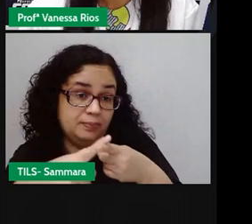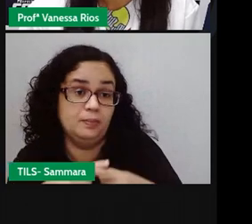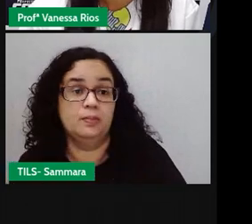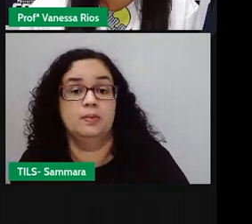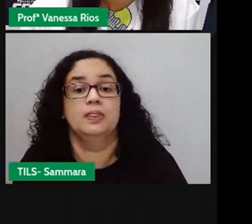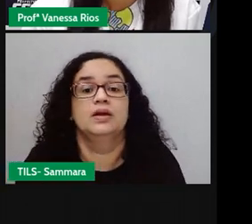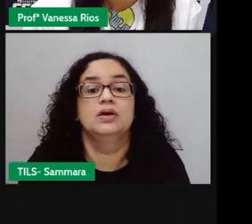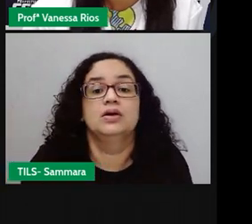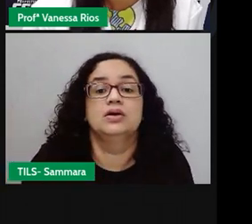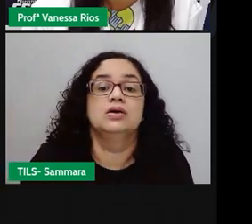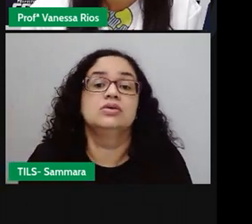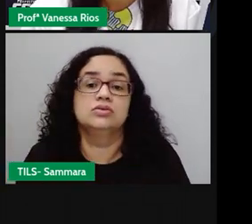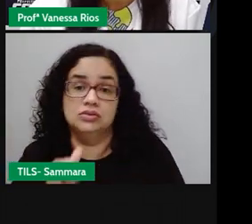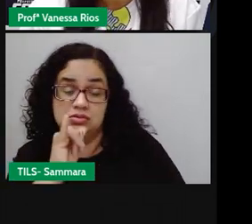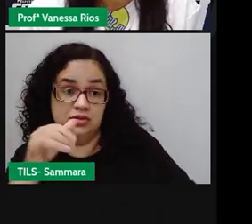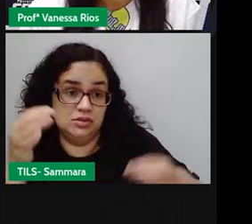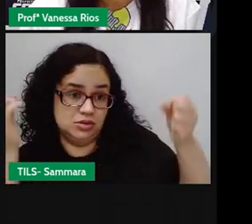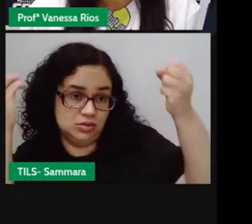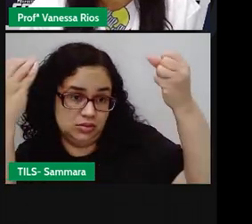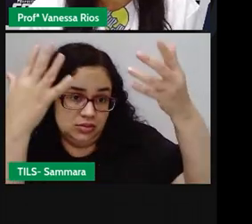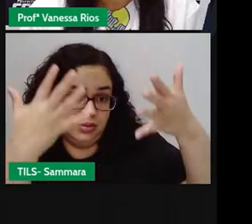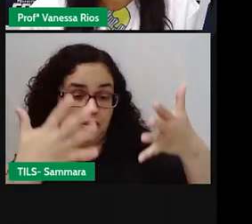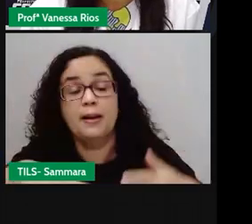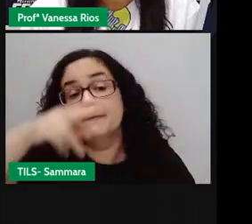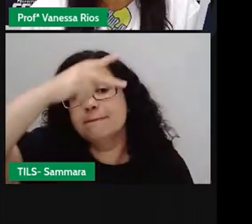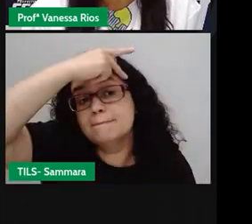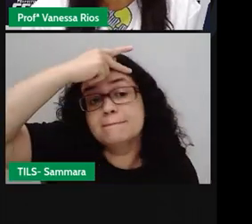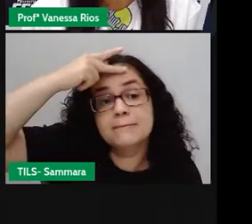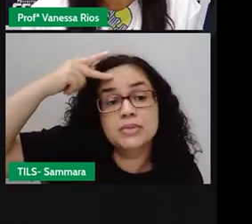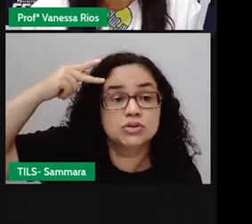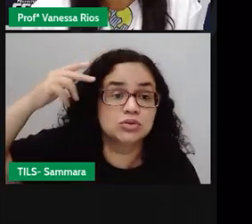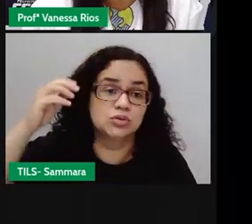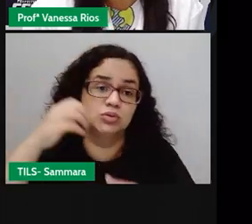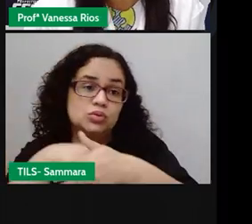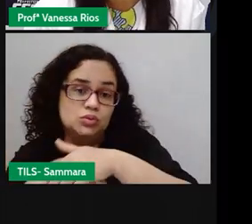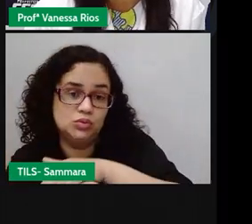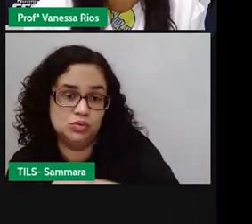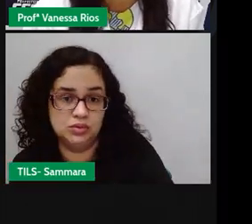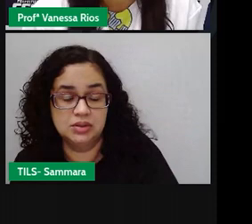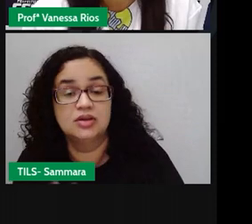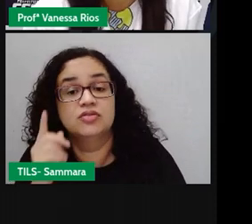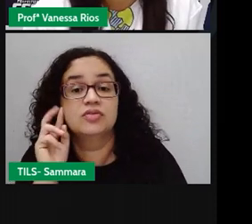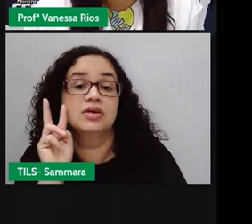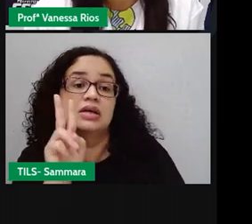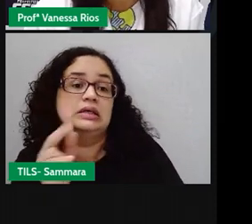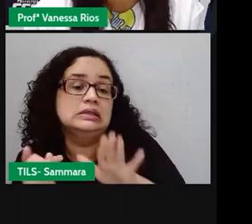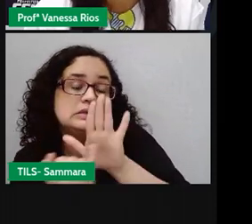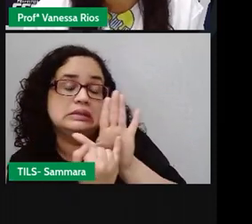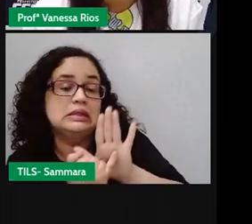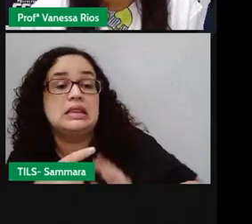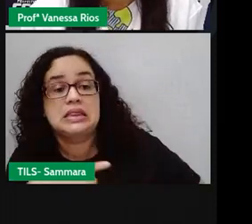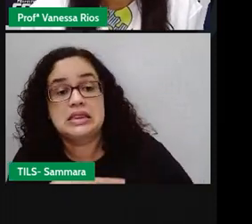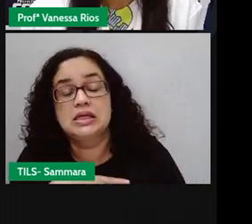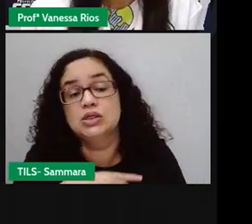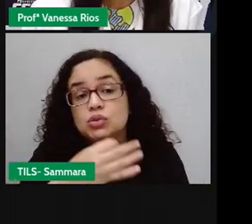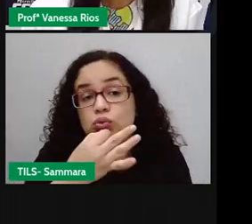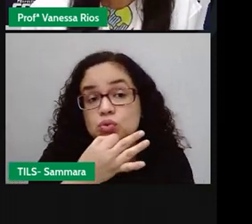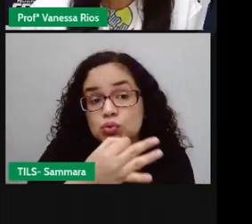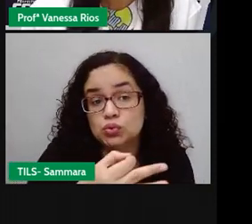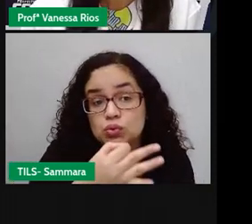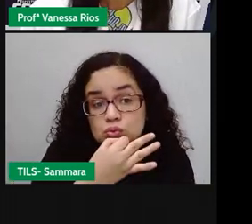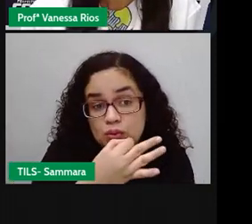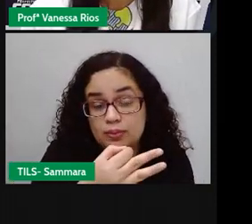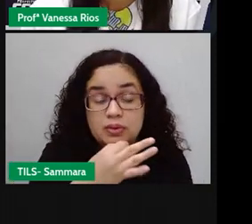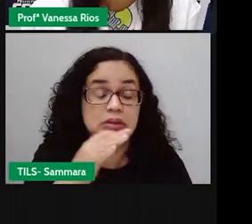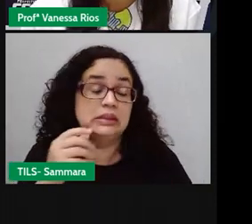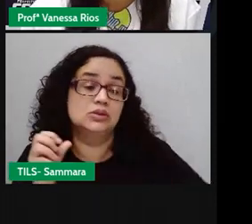os contos eles vão sendo contados, as pessoas costumam aí também imprimir a sua identidade, a sua opinião, e algumas coisas